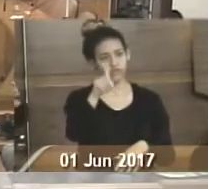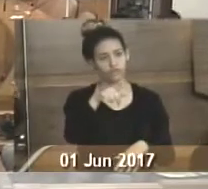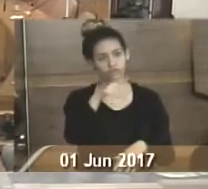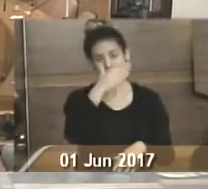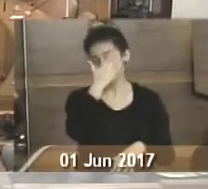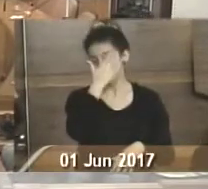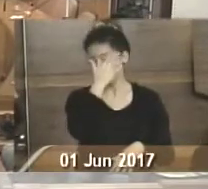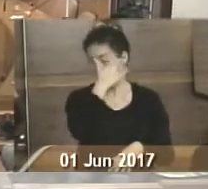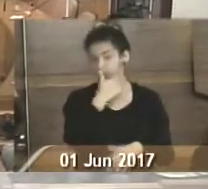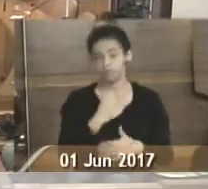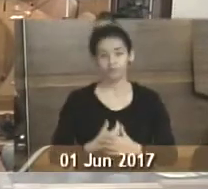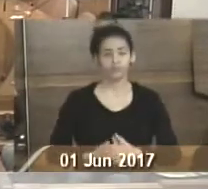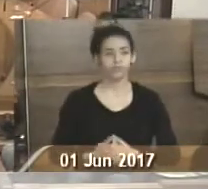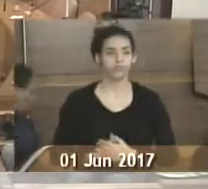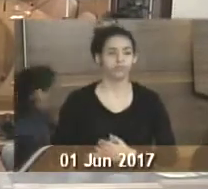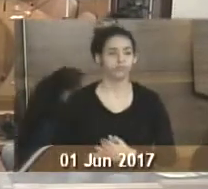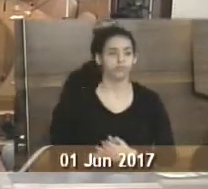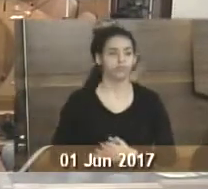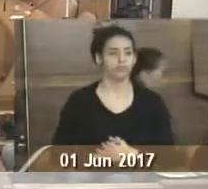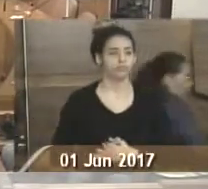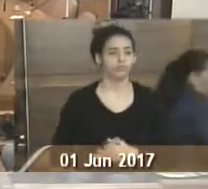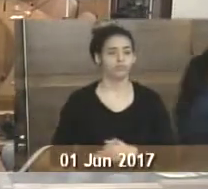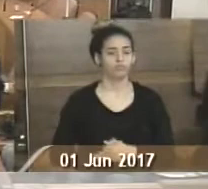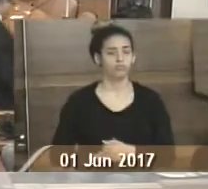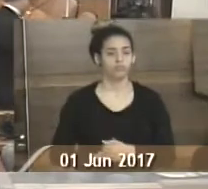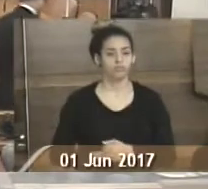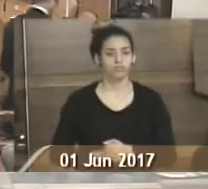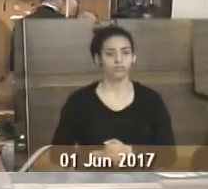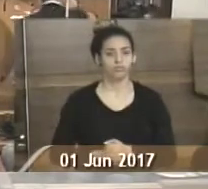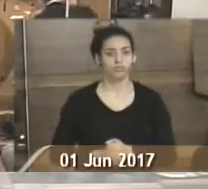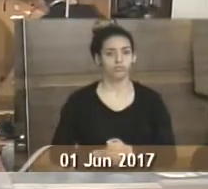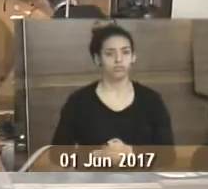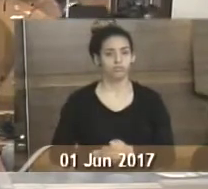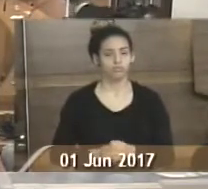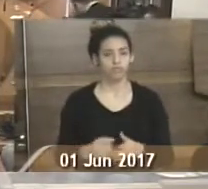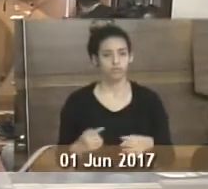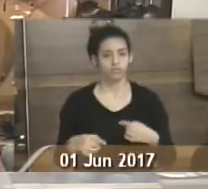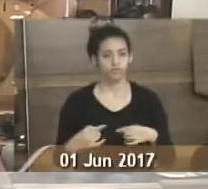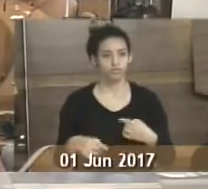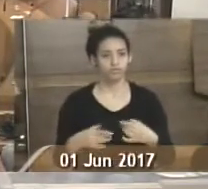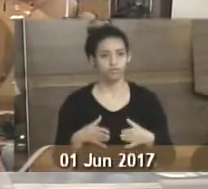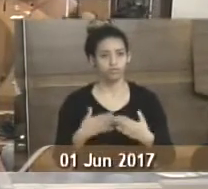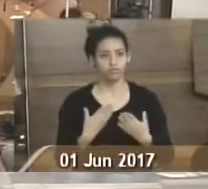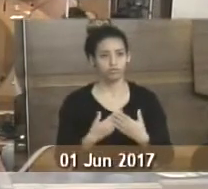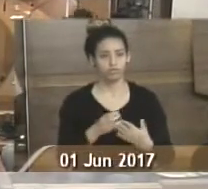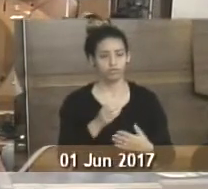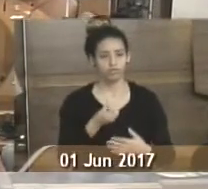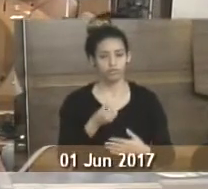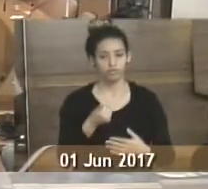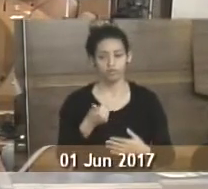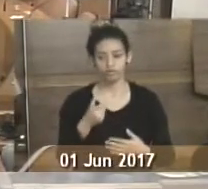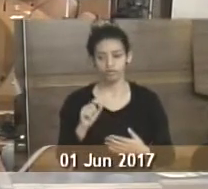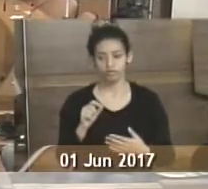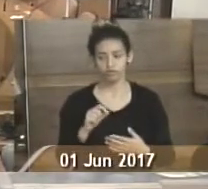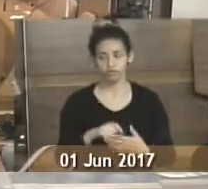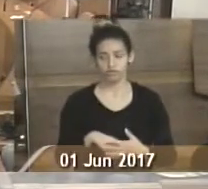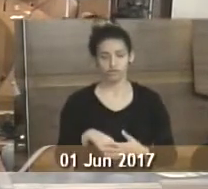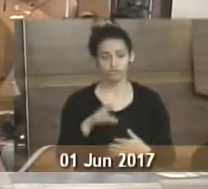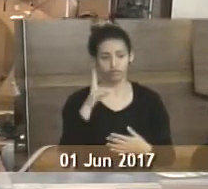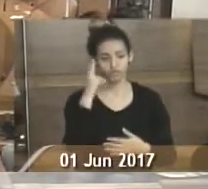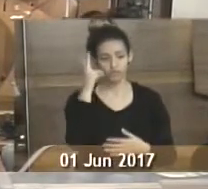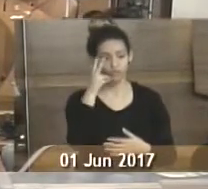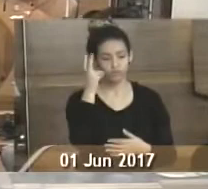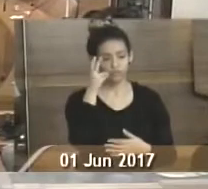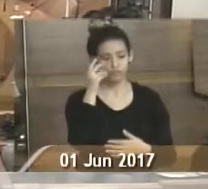Polícia Militar do Estado do Rio de Janeiro, André Luiz de Castro Maia. Em discussão, o único requerimento, 610, de 2017, de